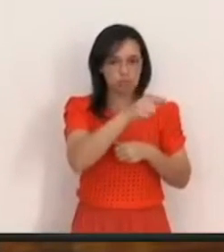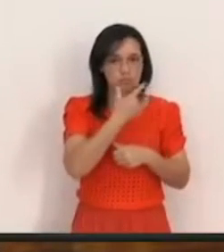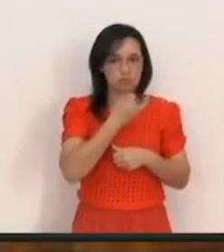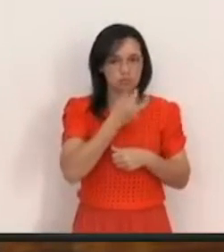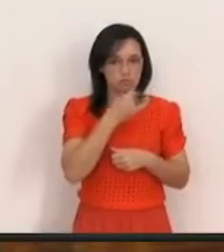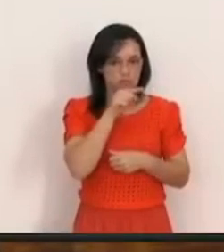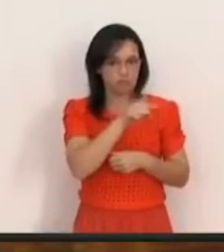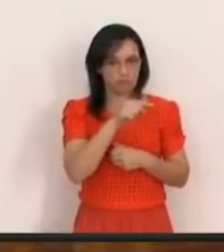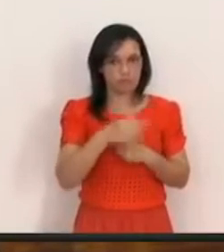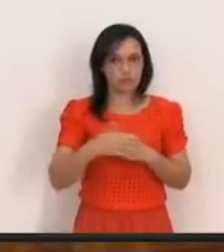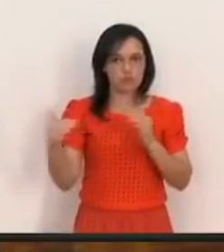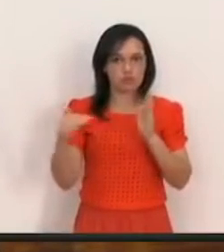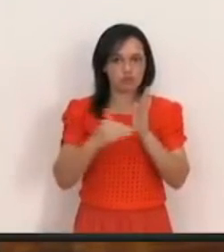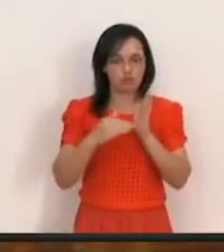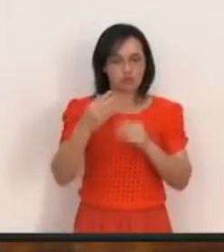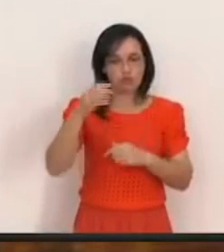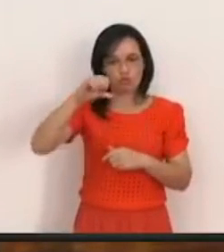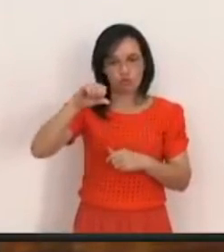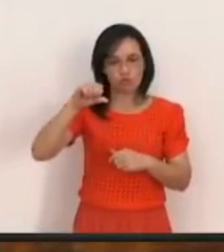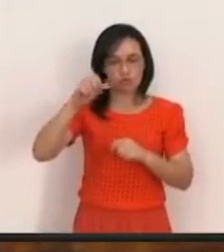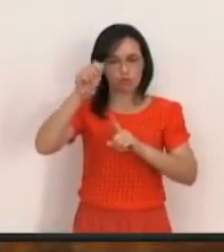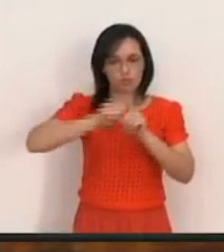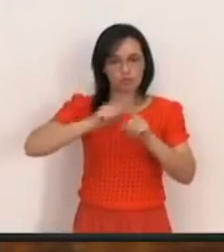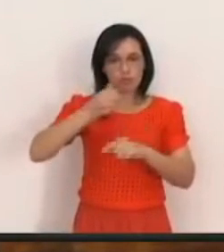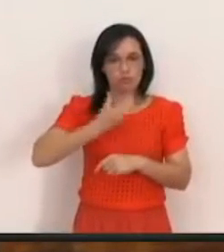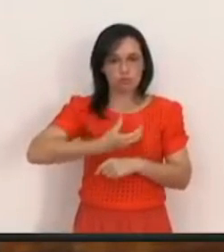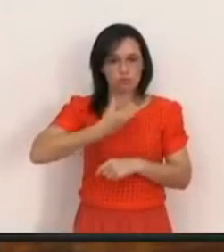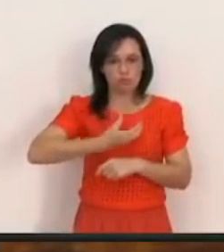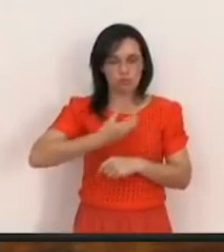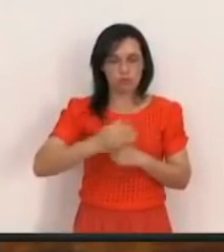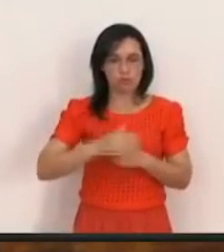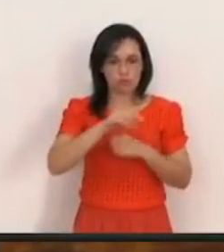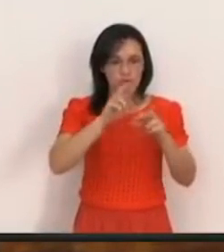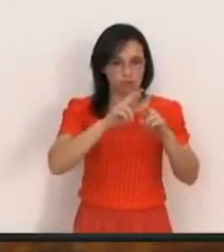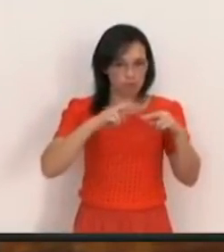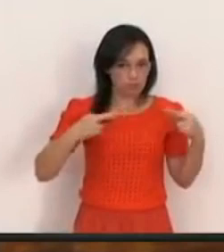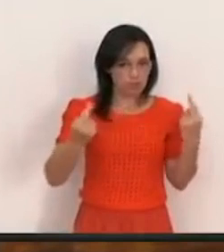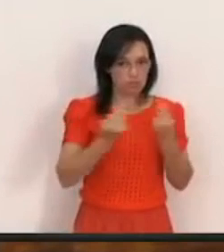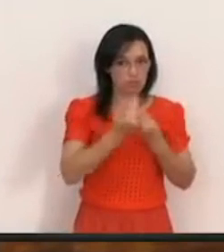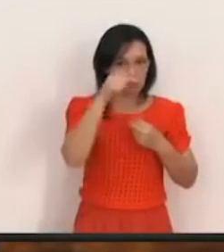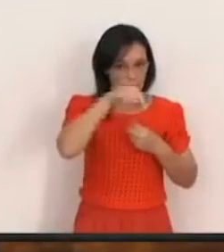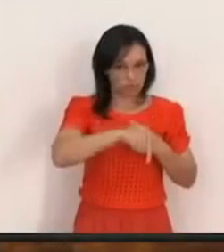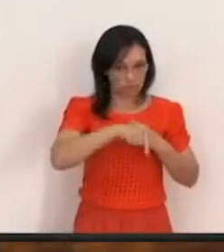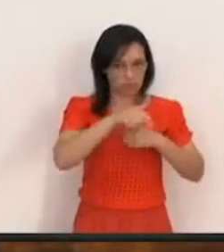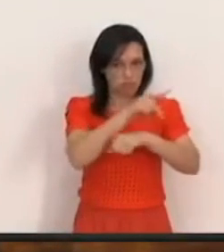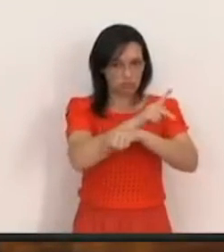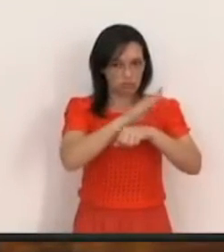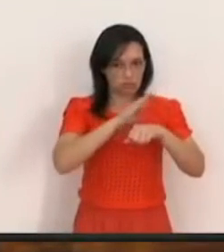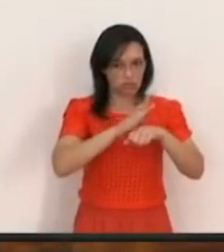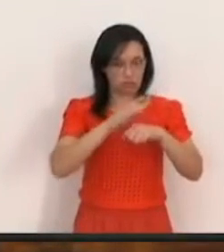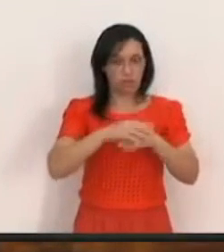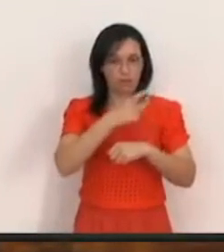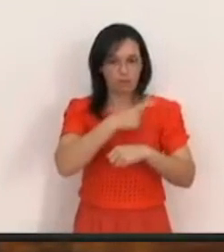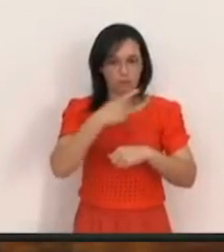aconteceu No último dia 9 de dezembro Foi reunido aqui na igreja Pastores de